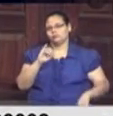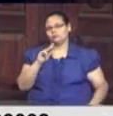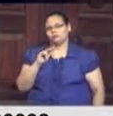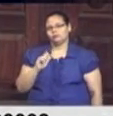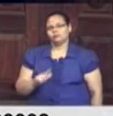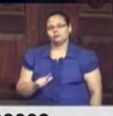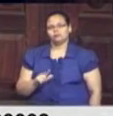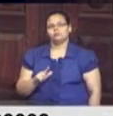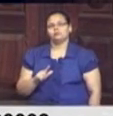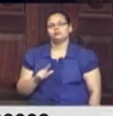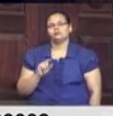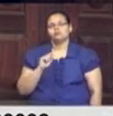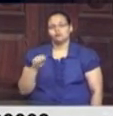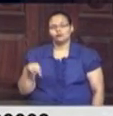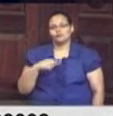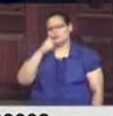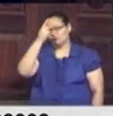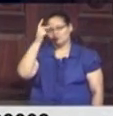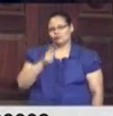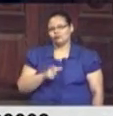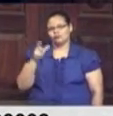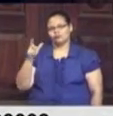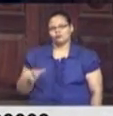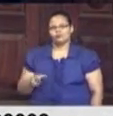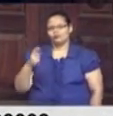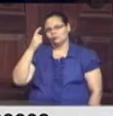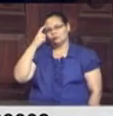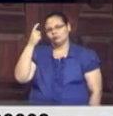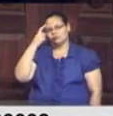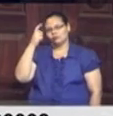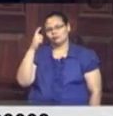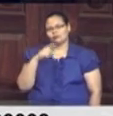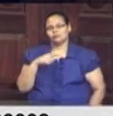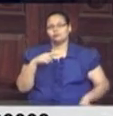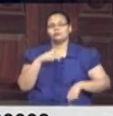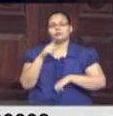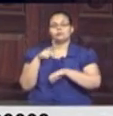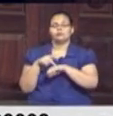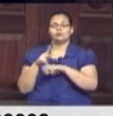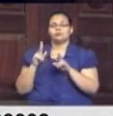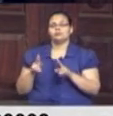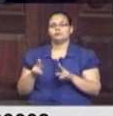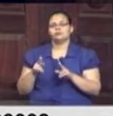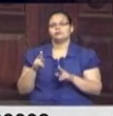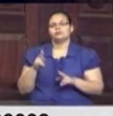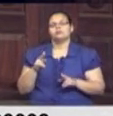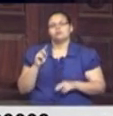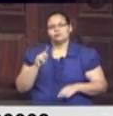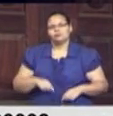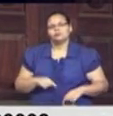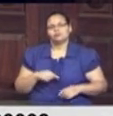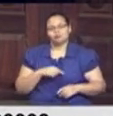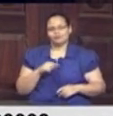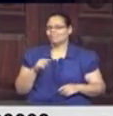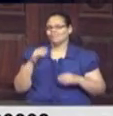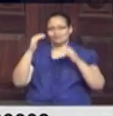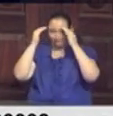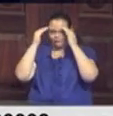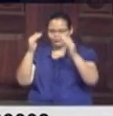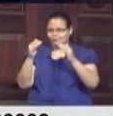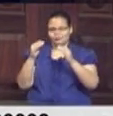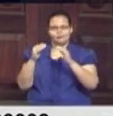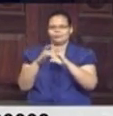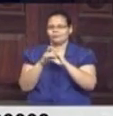sendo patrocinada por pessoas que não pensam nesse país como nação, por pessoas que não respeitam a